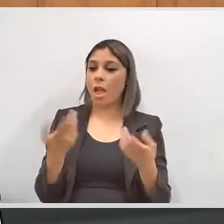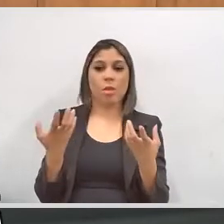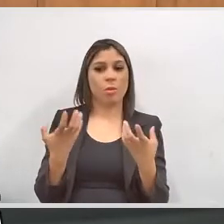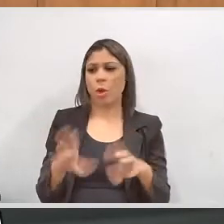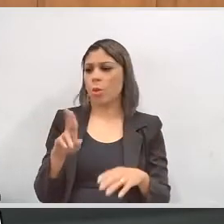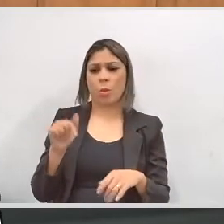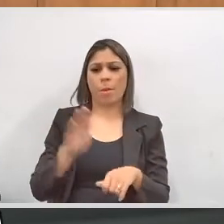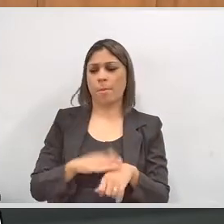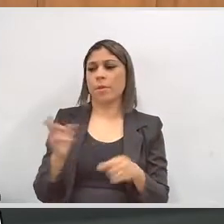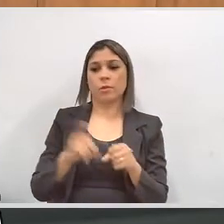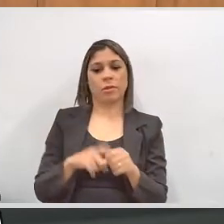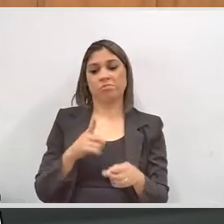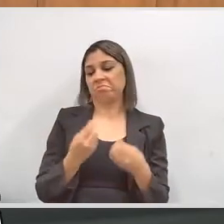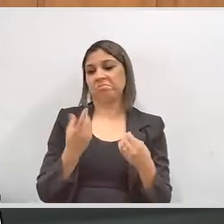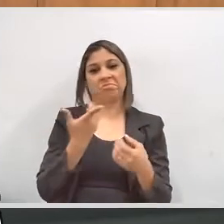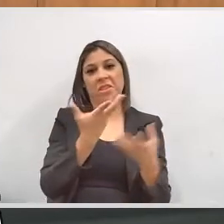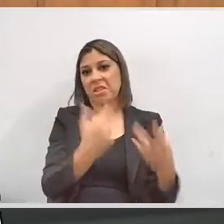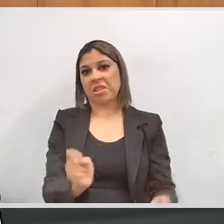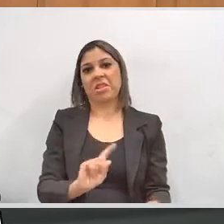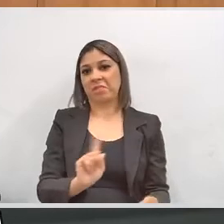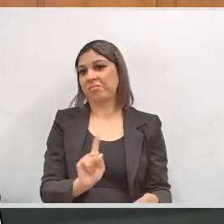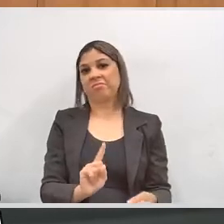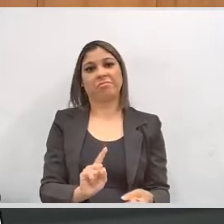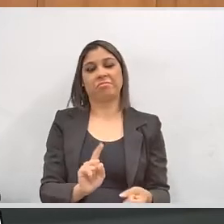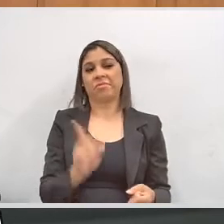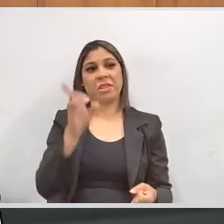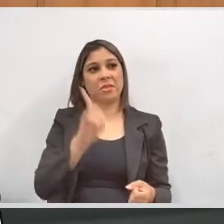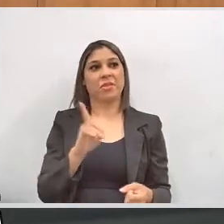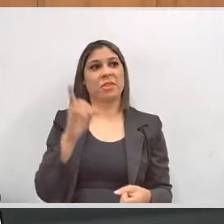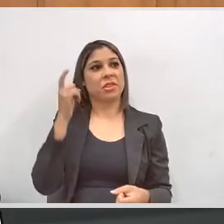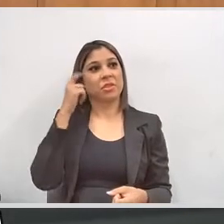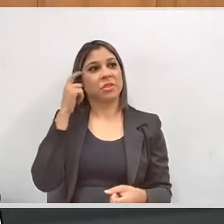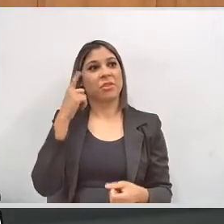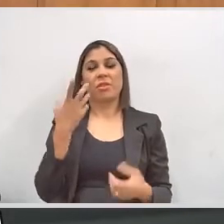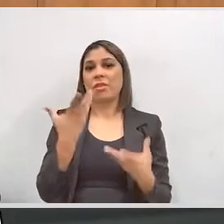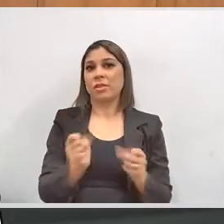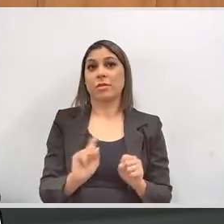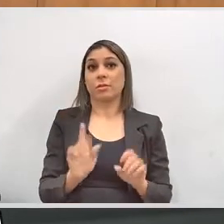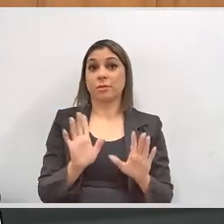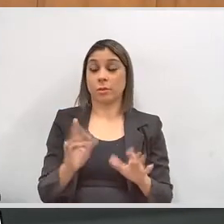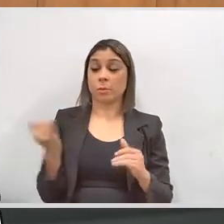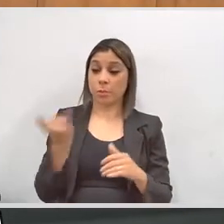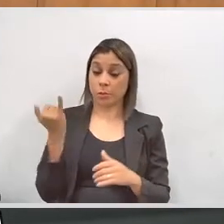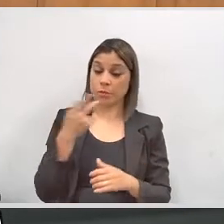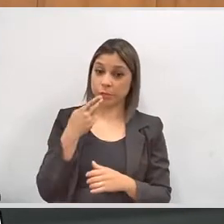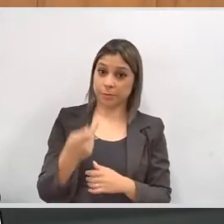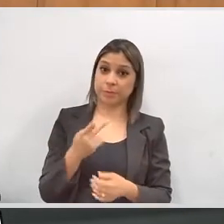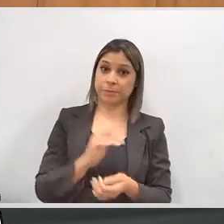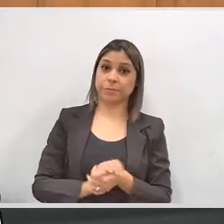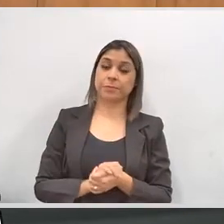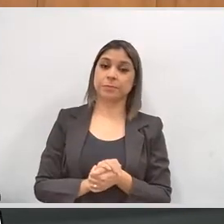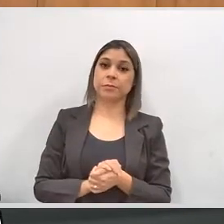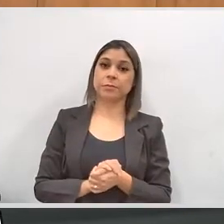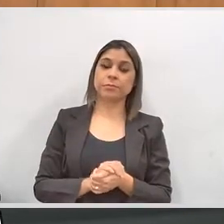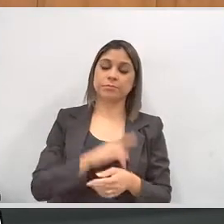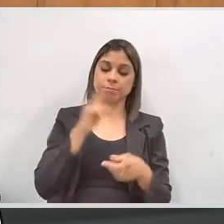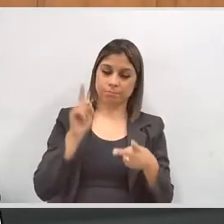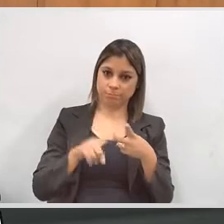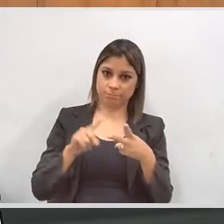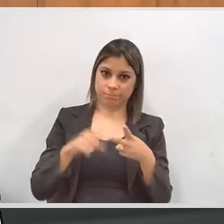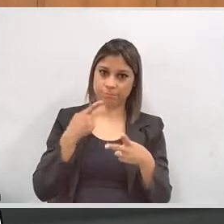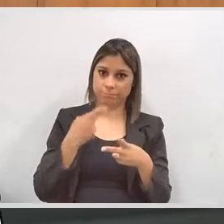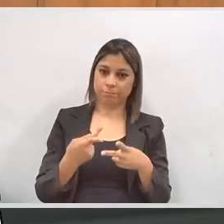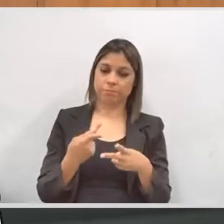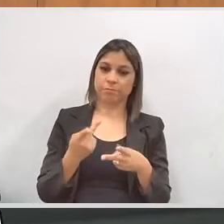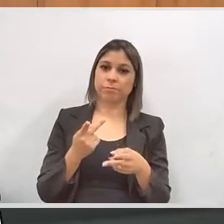permanentemente sua ausência, você não vai conseguir isso com ele, porque eles não vão aceitar. Mas foi muito importante. Eu quero... Uma